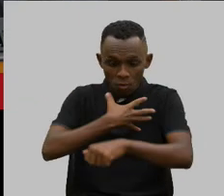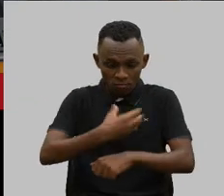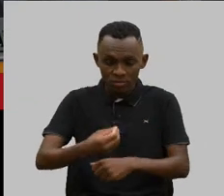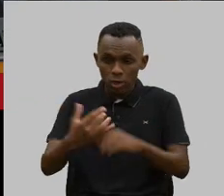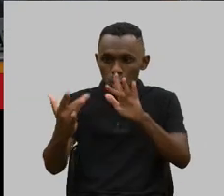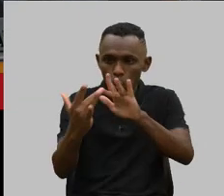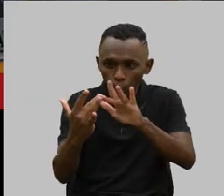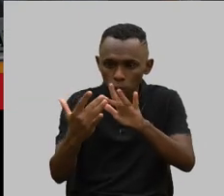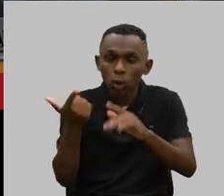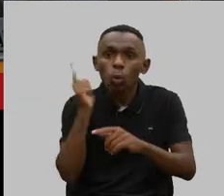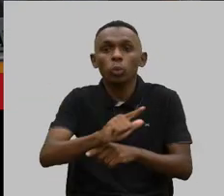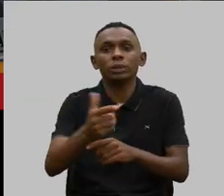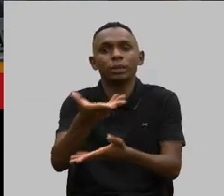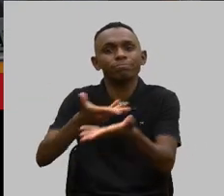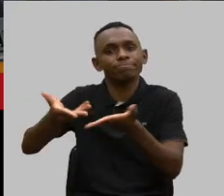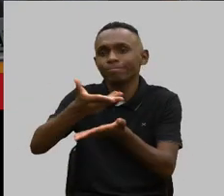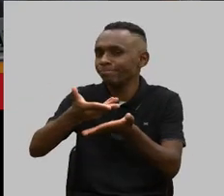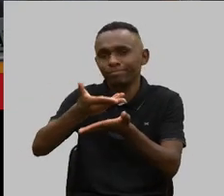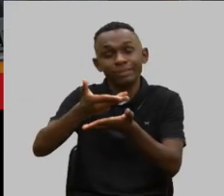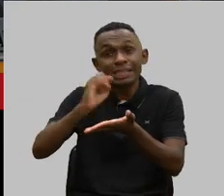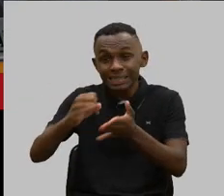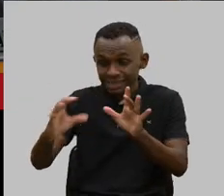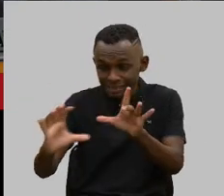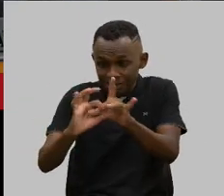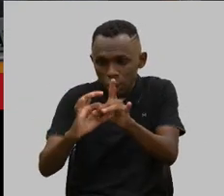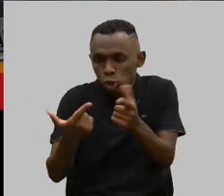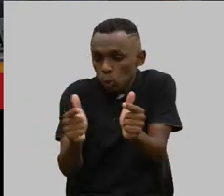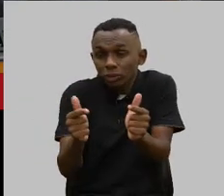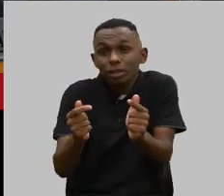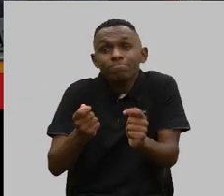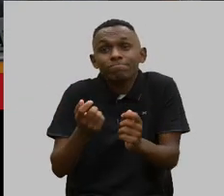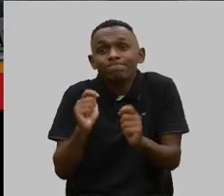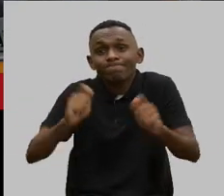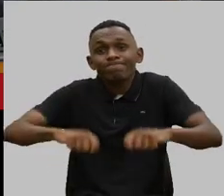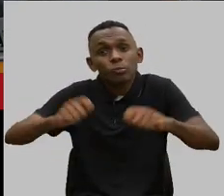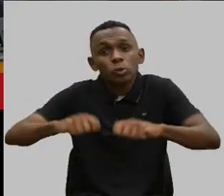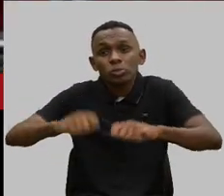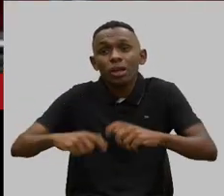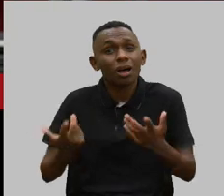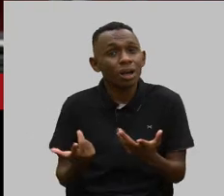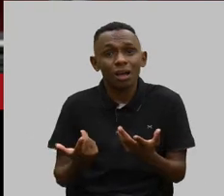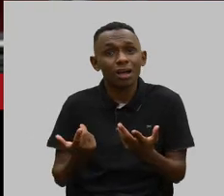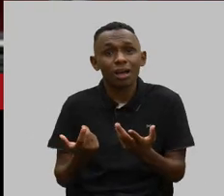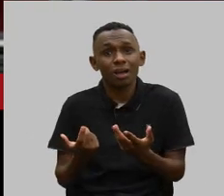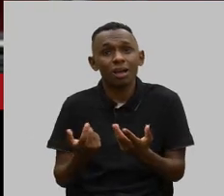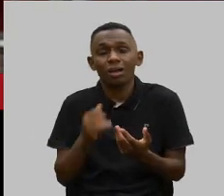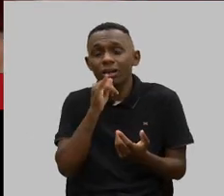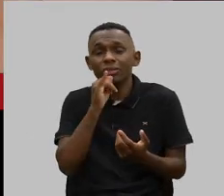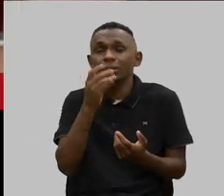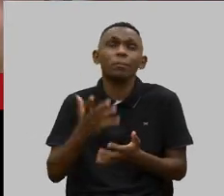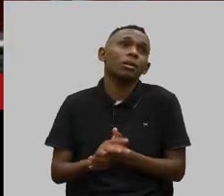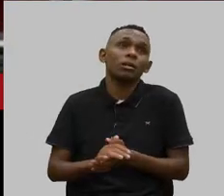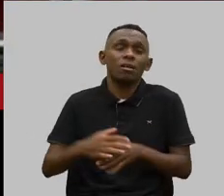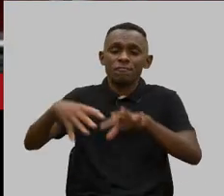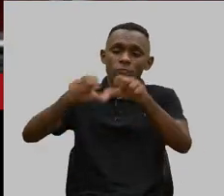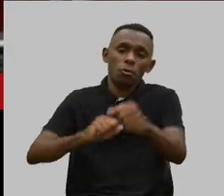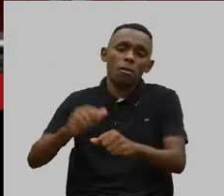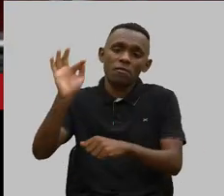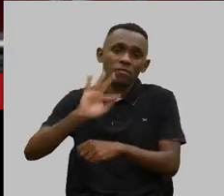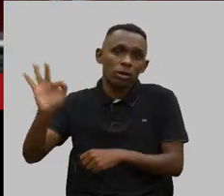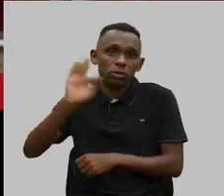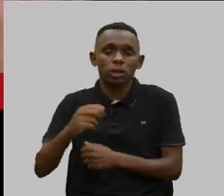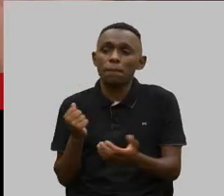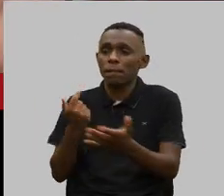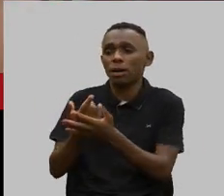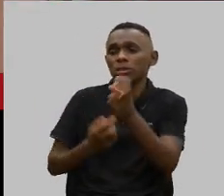vínculo. E, se ele não fizer vínculo, não funciona. Não adianta botar o rapaz que acabou de sair da faculdade, pagar cinco reais a hora